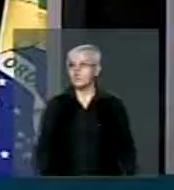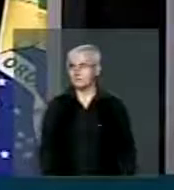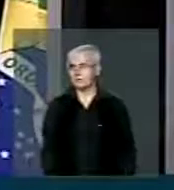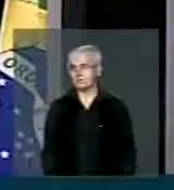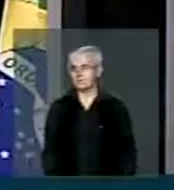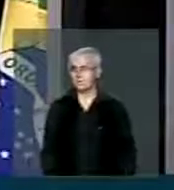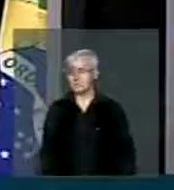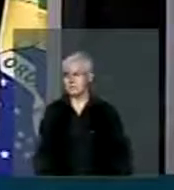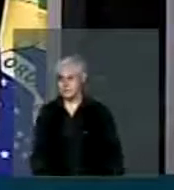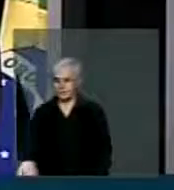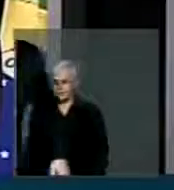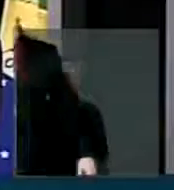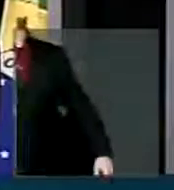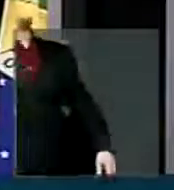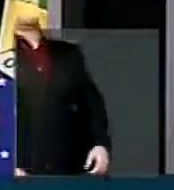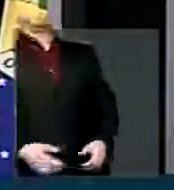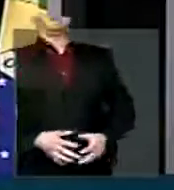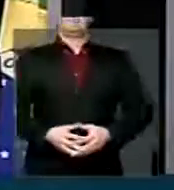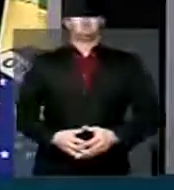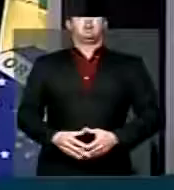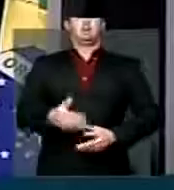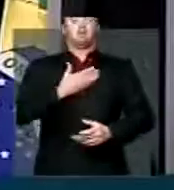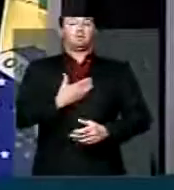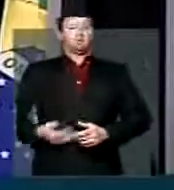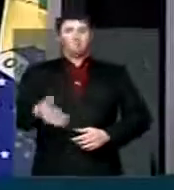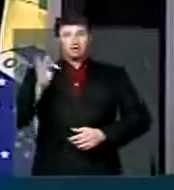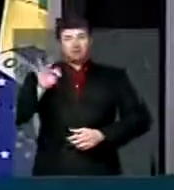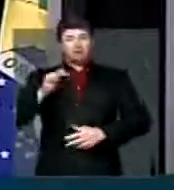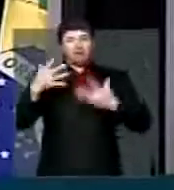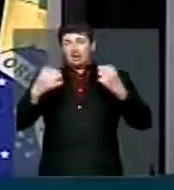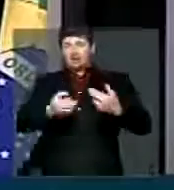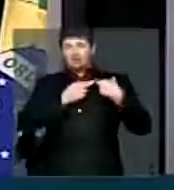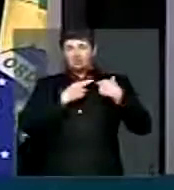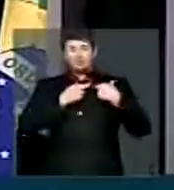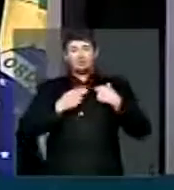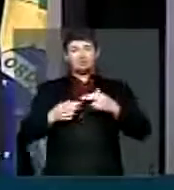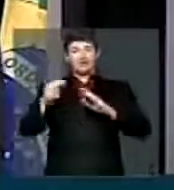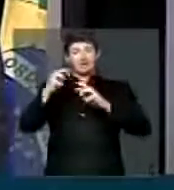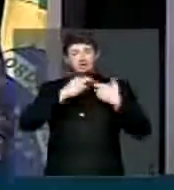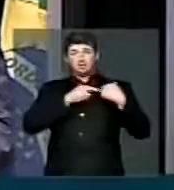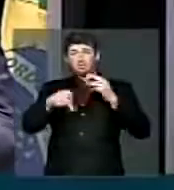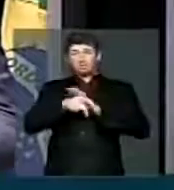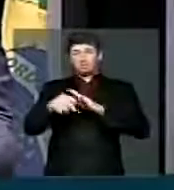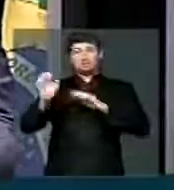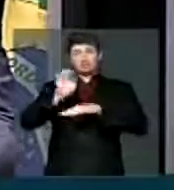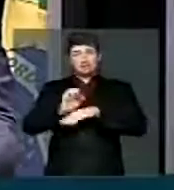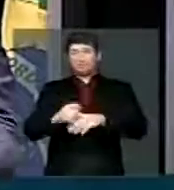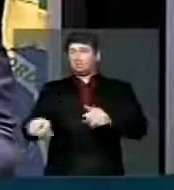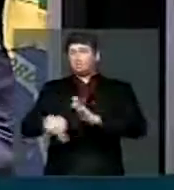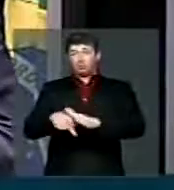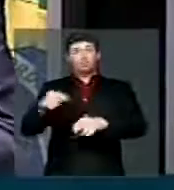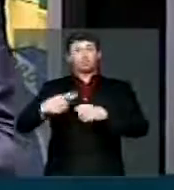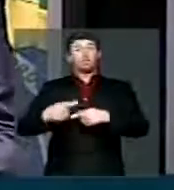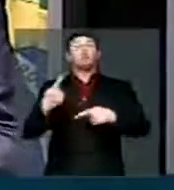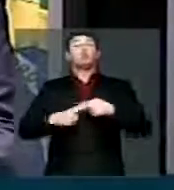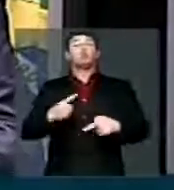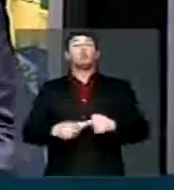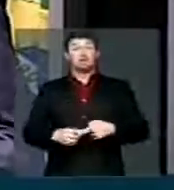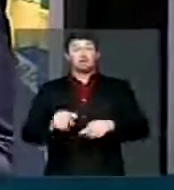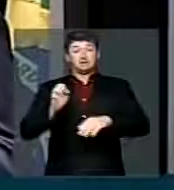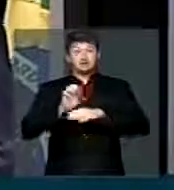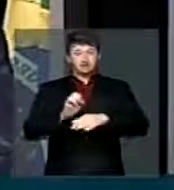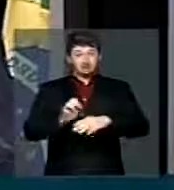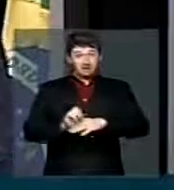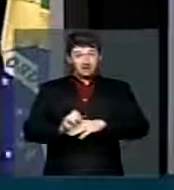O governo federal vai ter que assumir os encargos de estados e municípios, porque os municípios e os estados